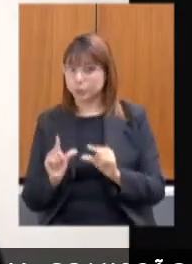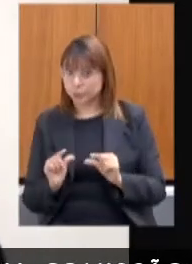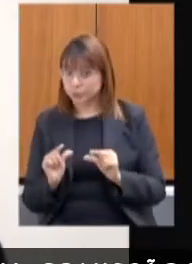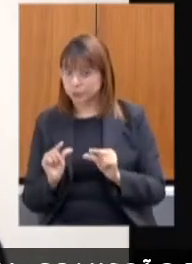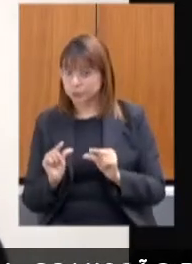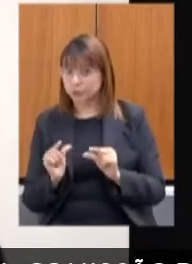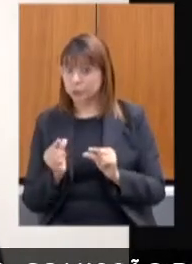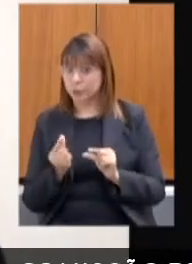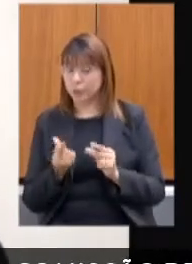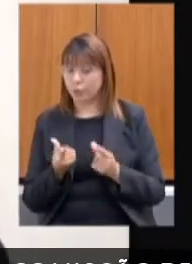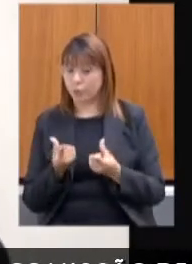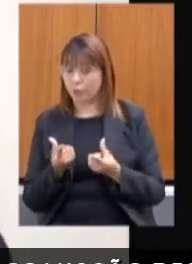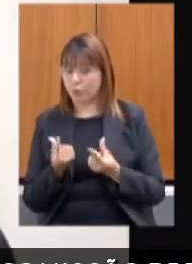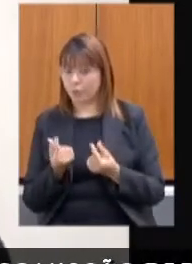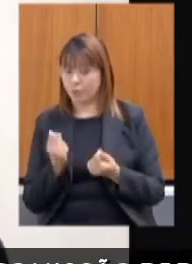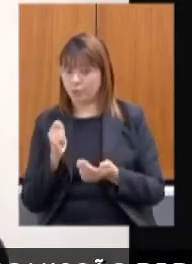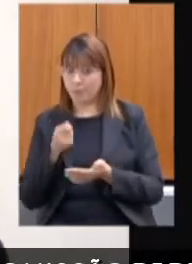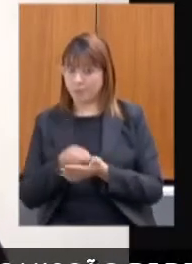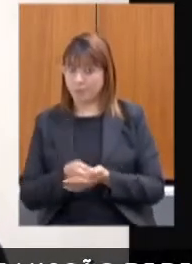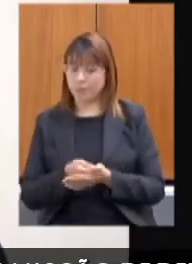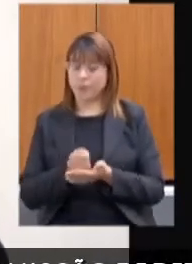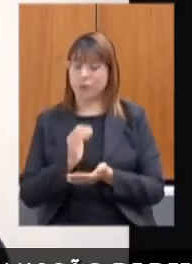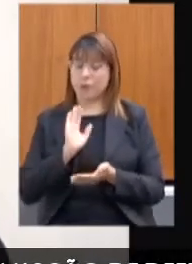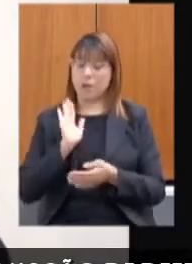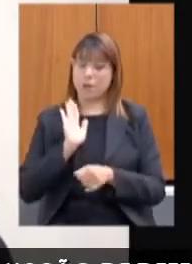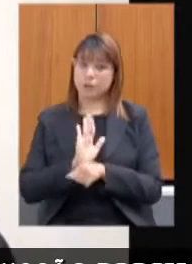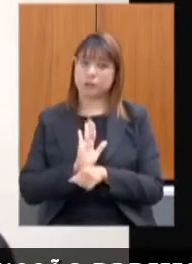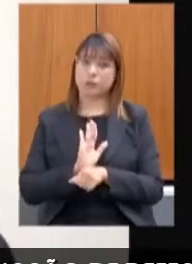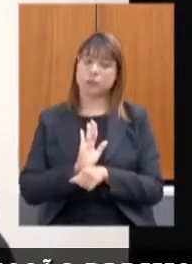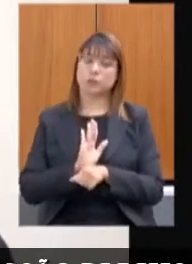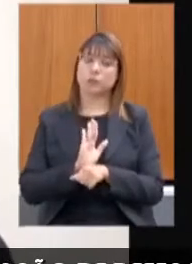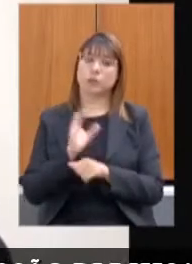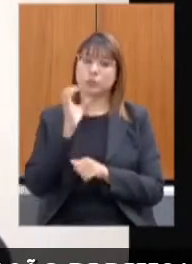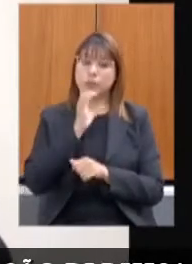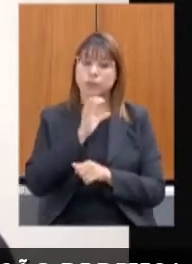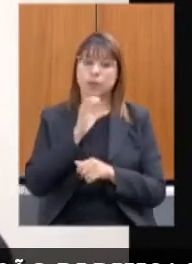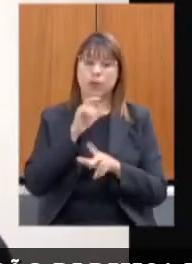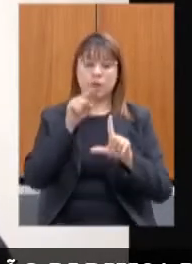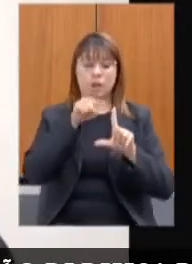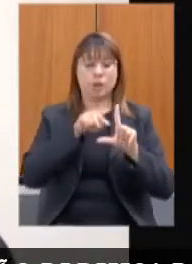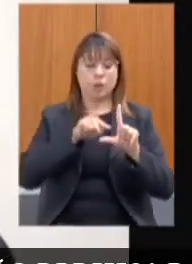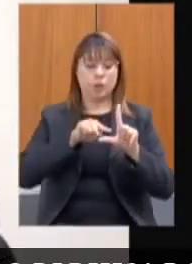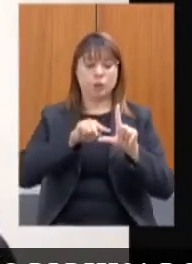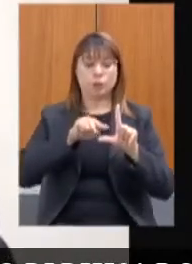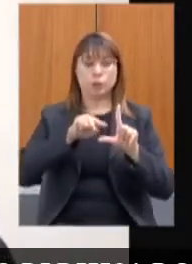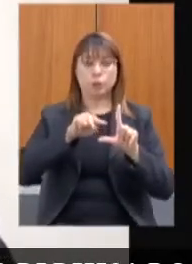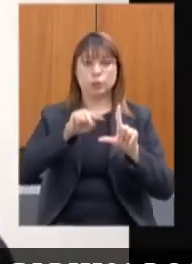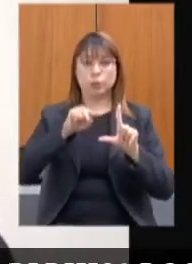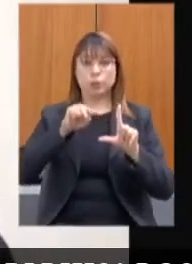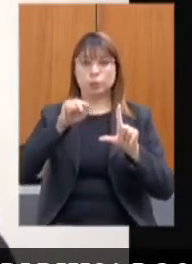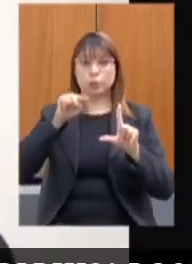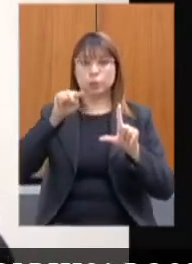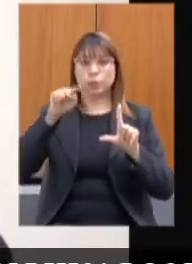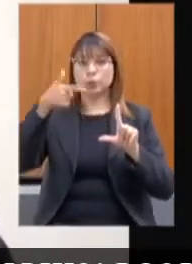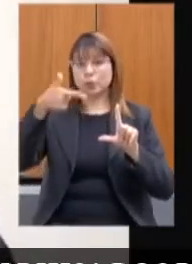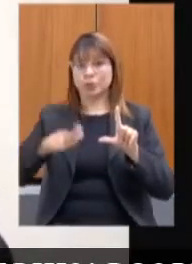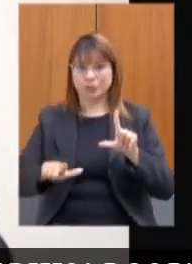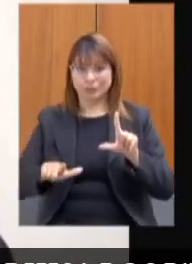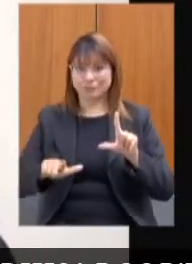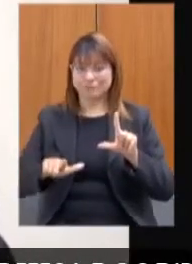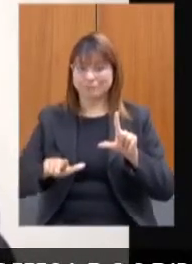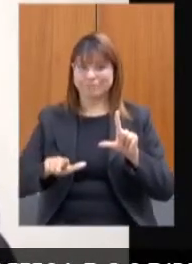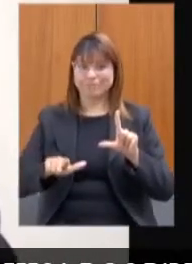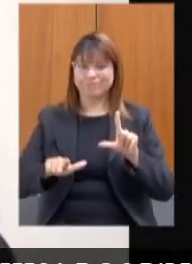auxílio emergencial, a curva de pobreza começa a subir novamente. Poderíamos dizer